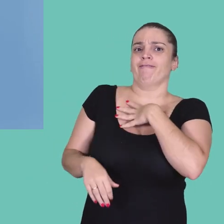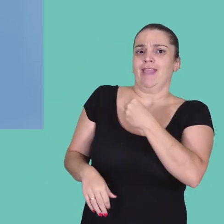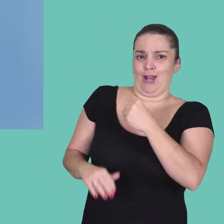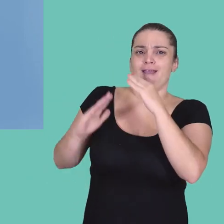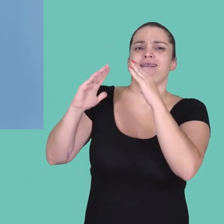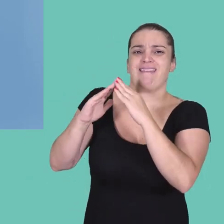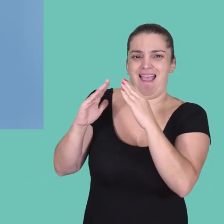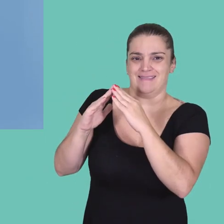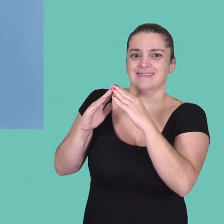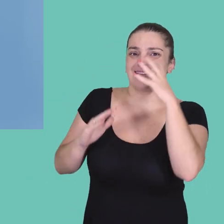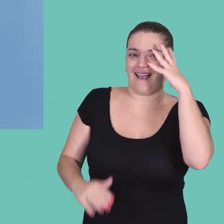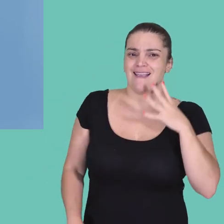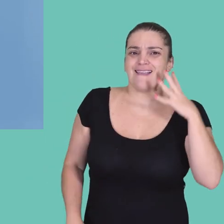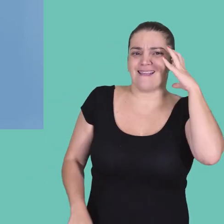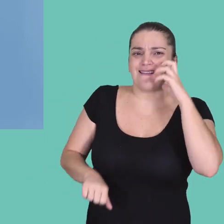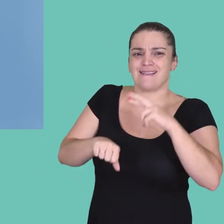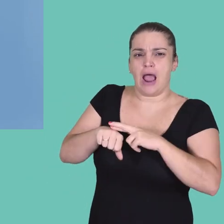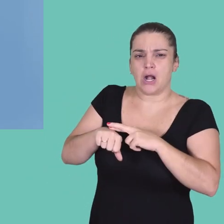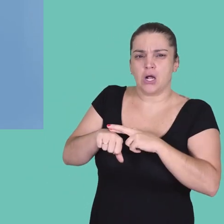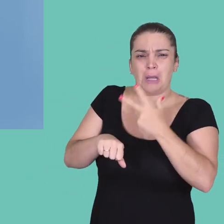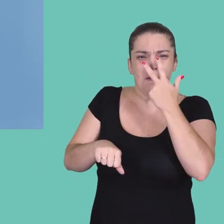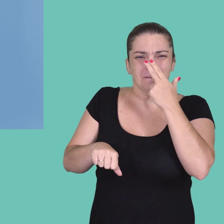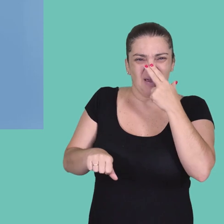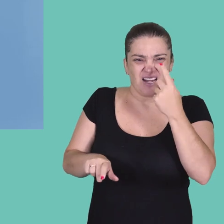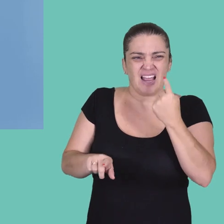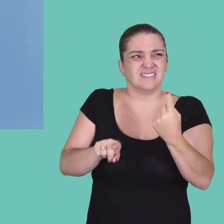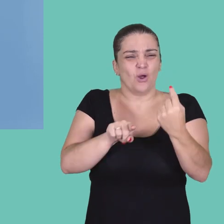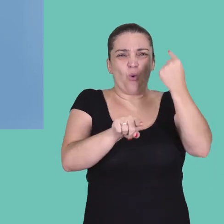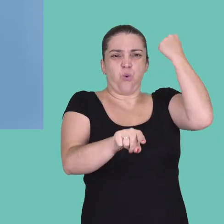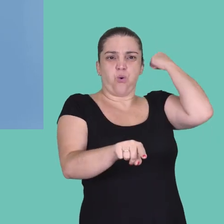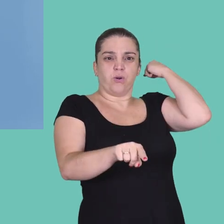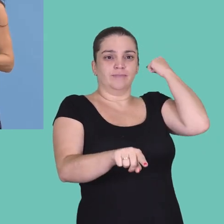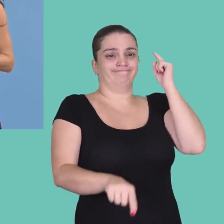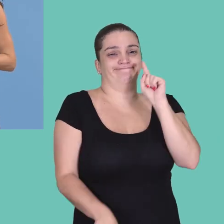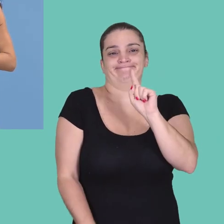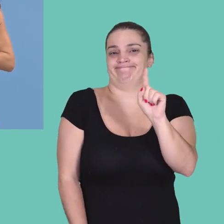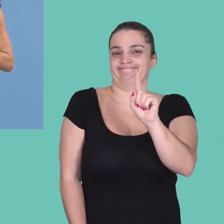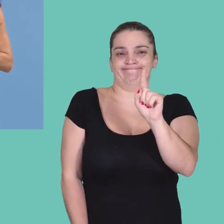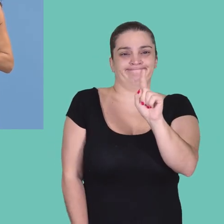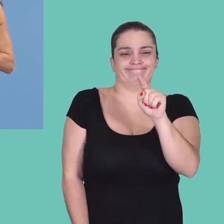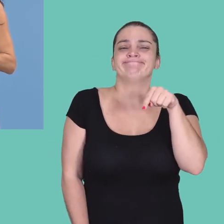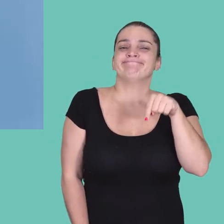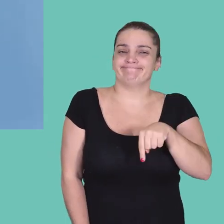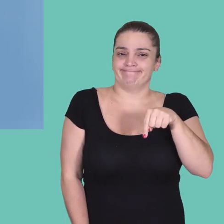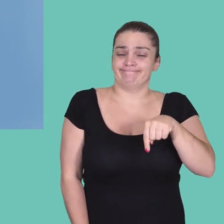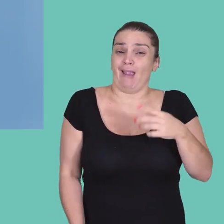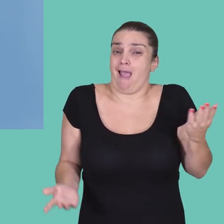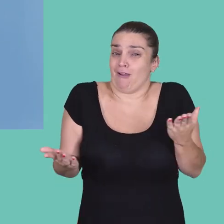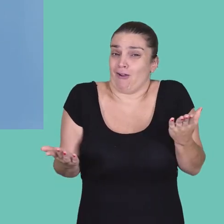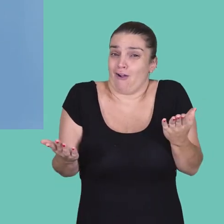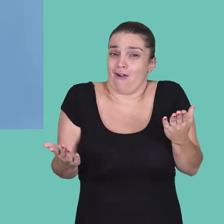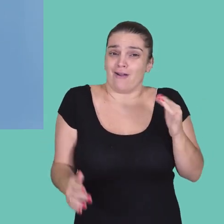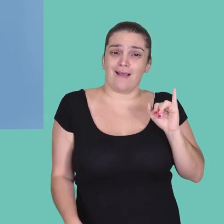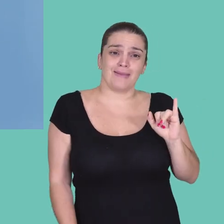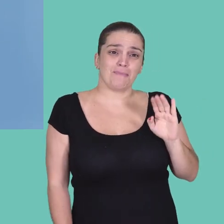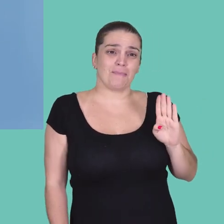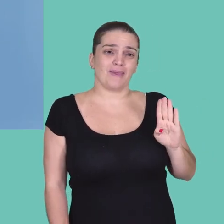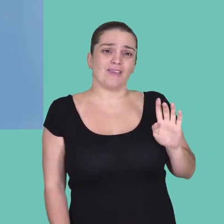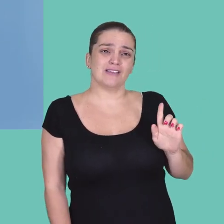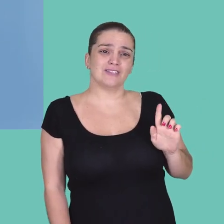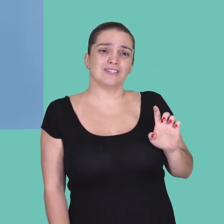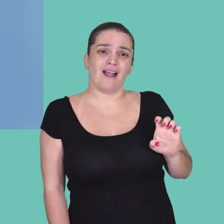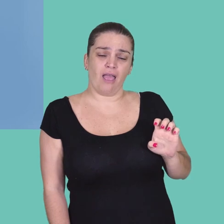dos filhos em casa, parece um caso de tempos antigos e não da atualidade. Mas, não é verdade. Porque o IBGE mostra que,